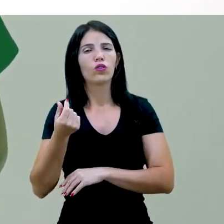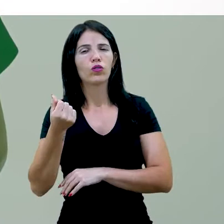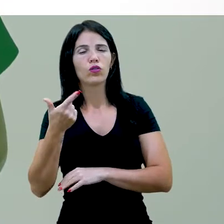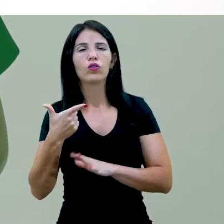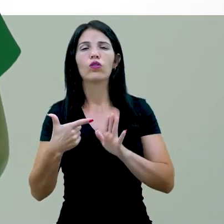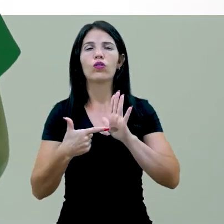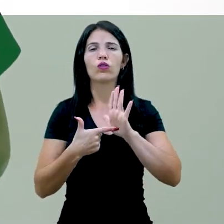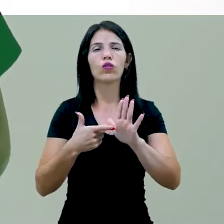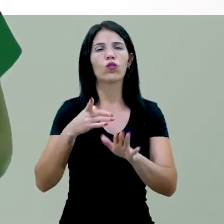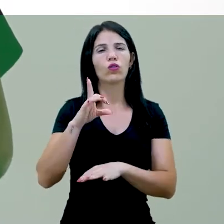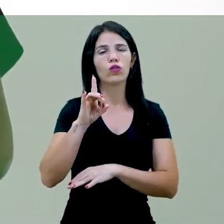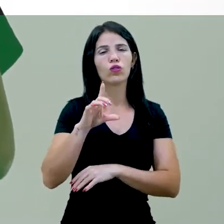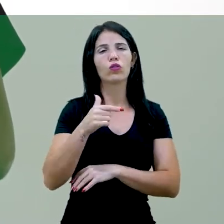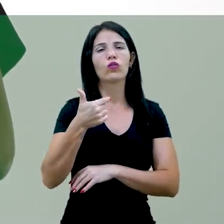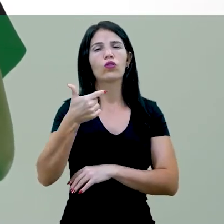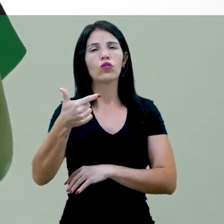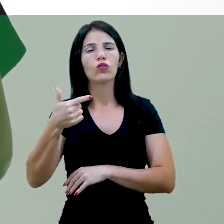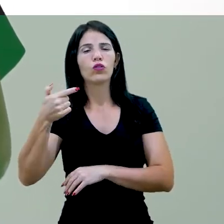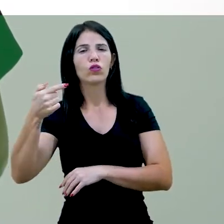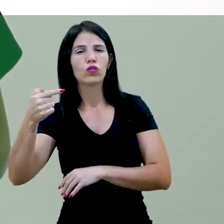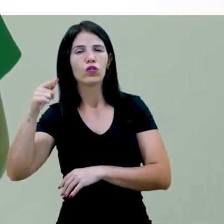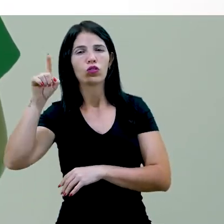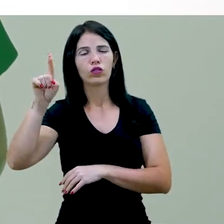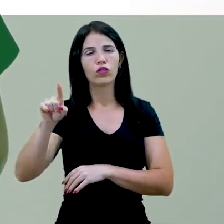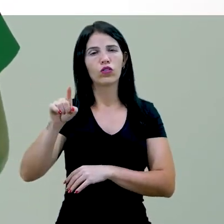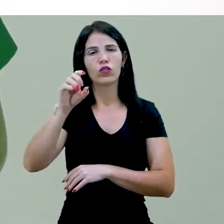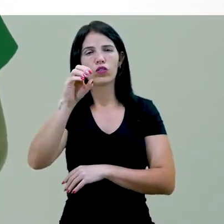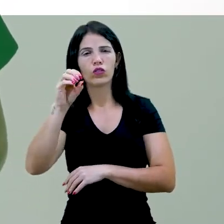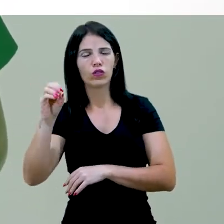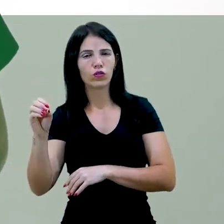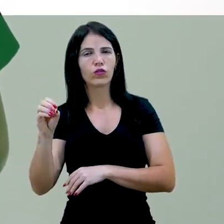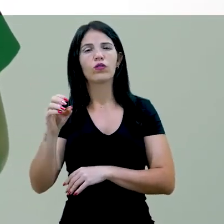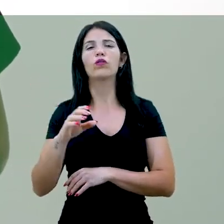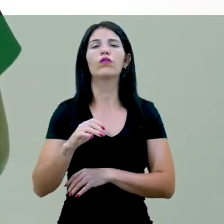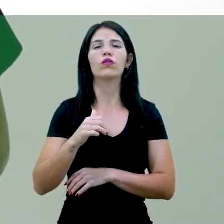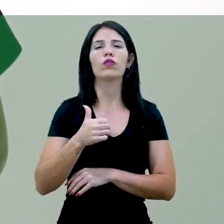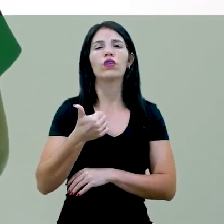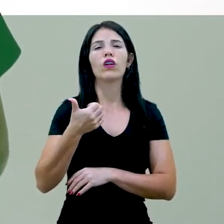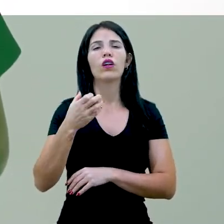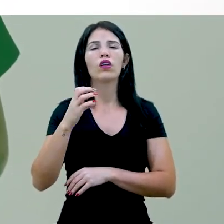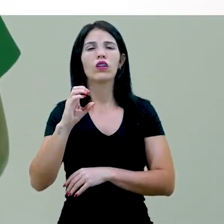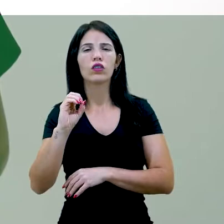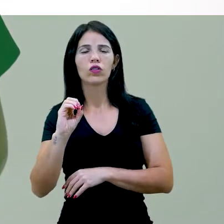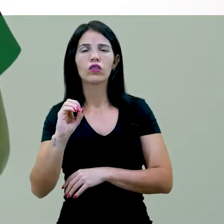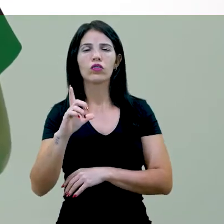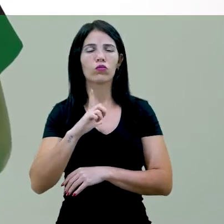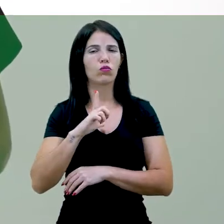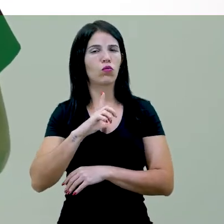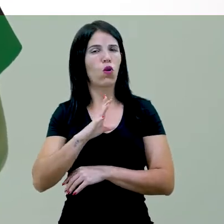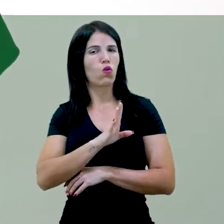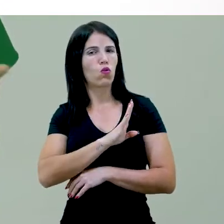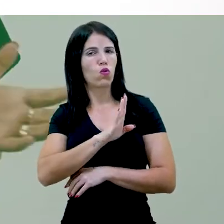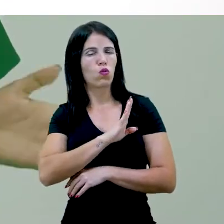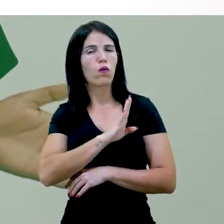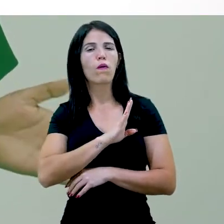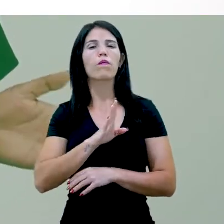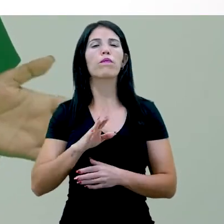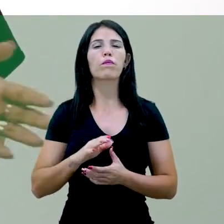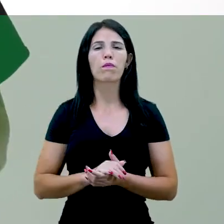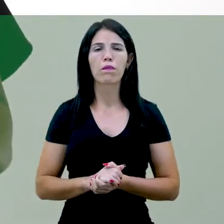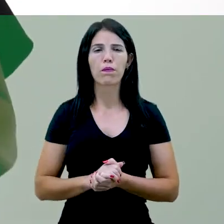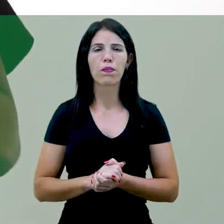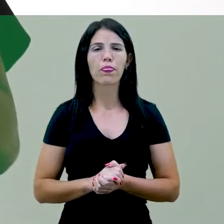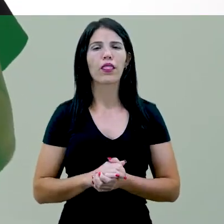representando somente 27,7% entre os 10% mais ricos. Em contrapartida,